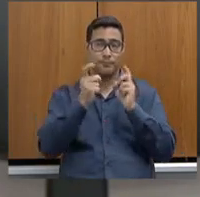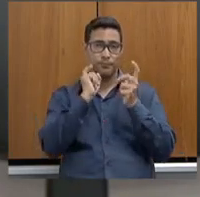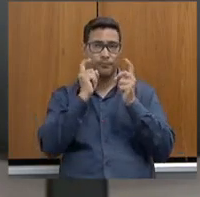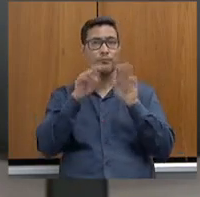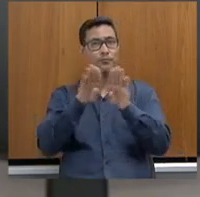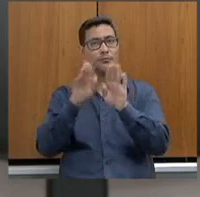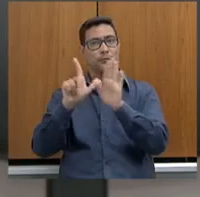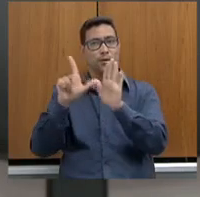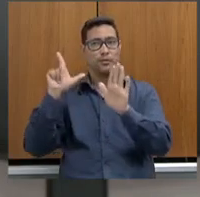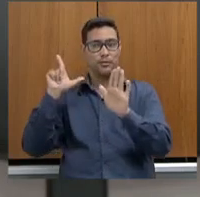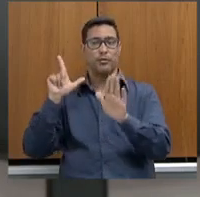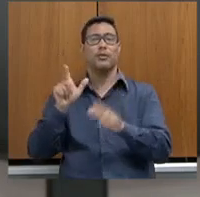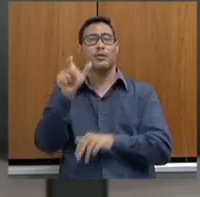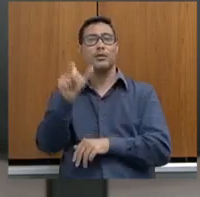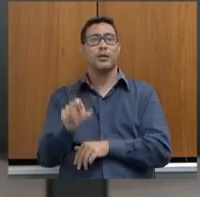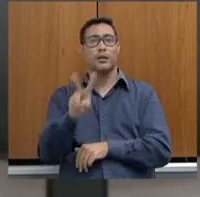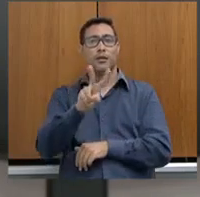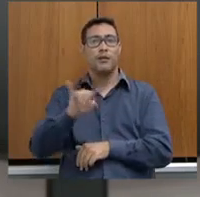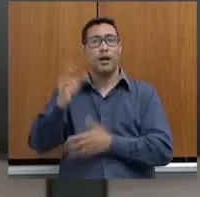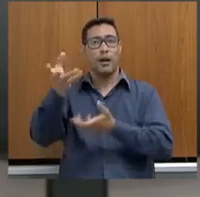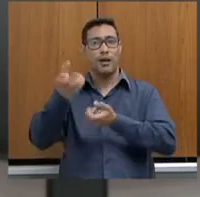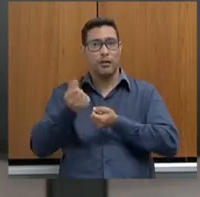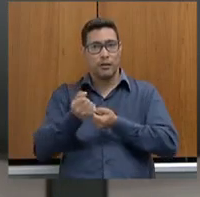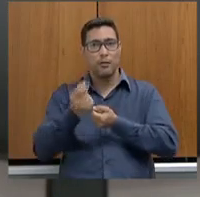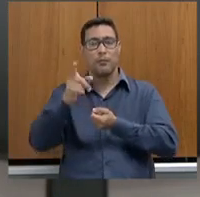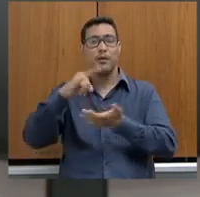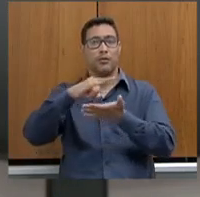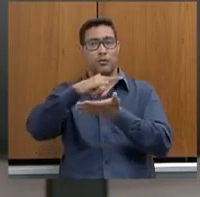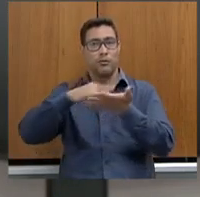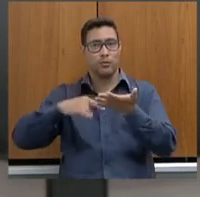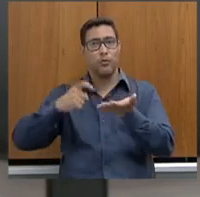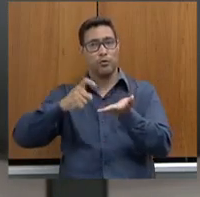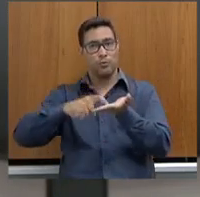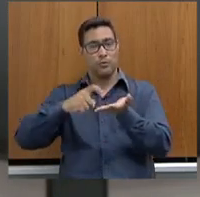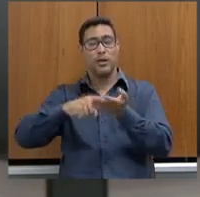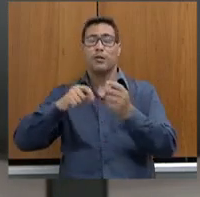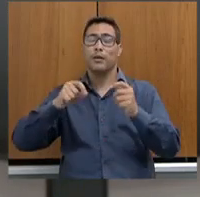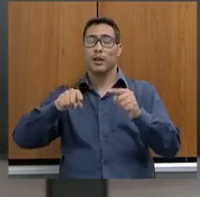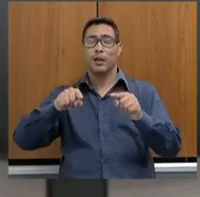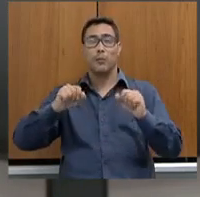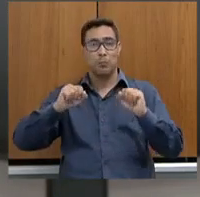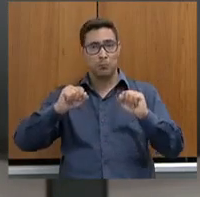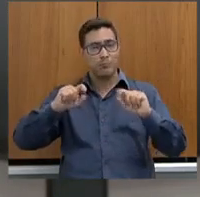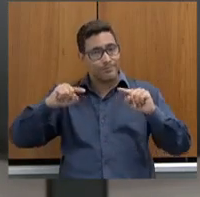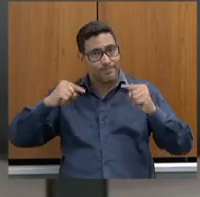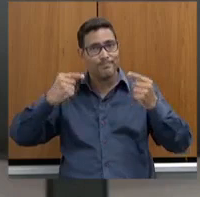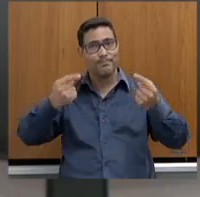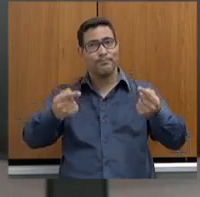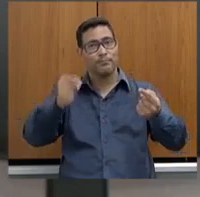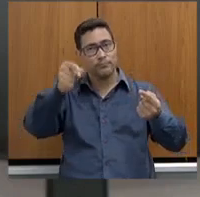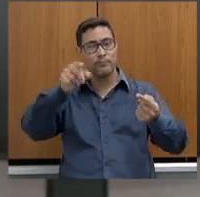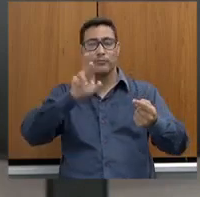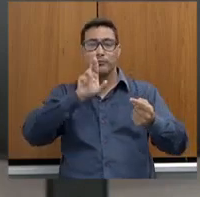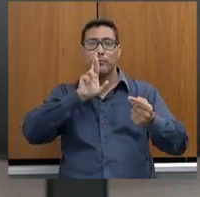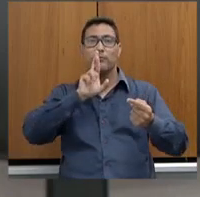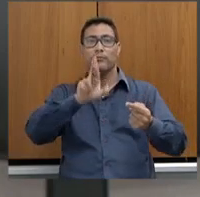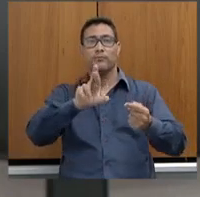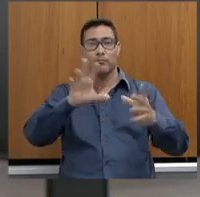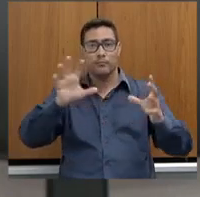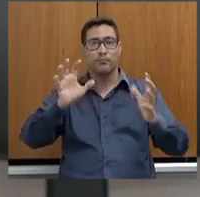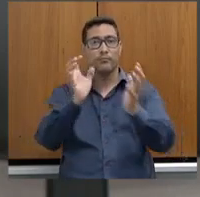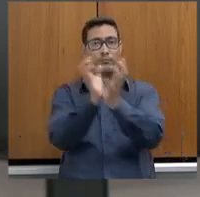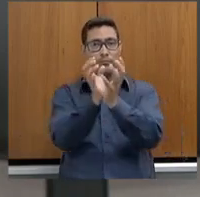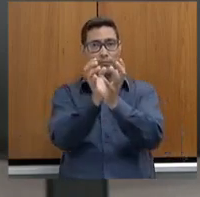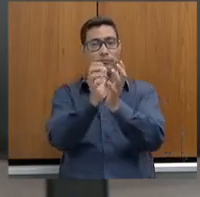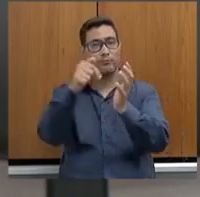quem receberá esses documentos para que o senhor possa depois responder à Comissão de Segurança Pública. Então,